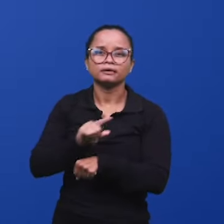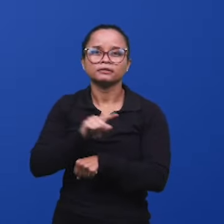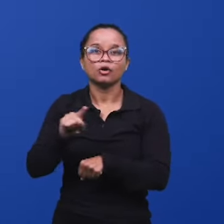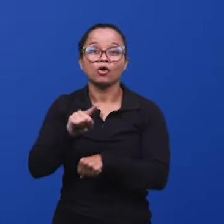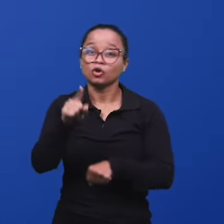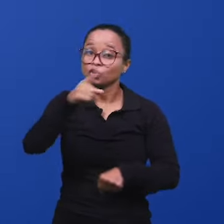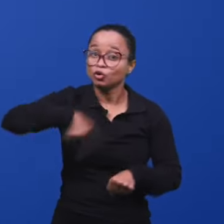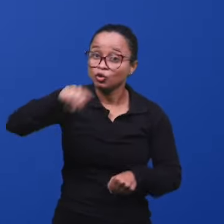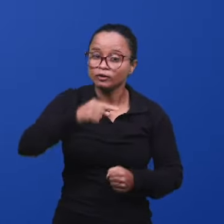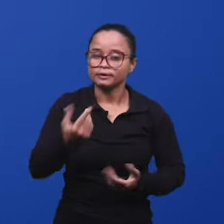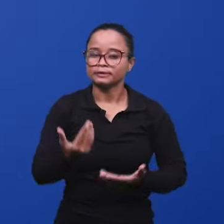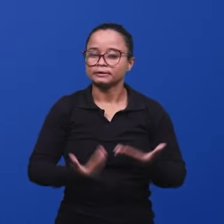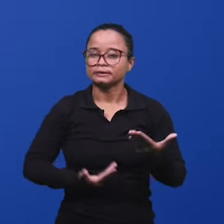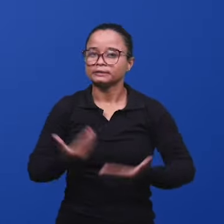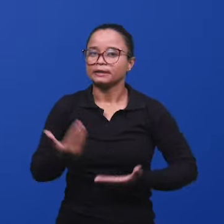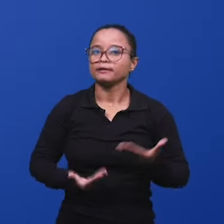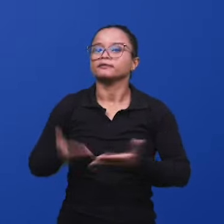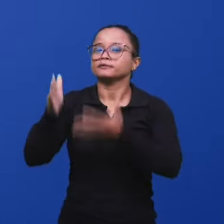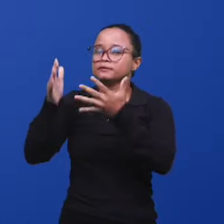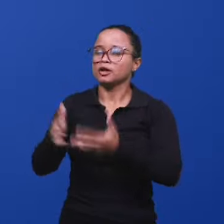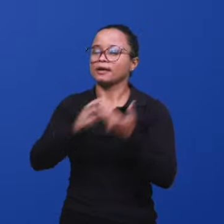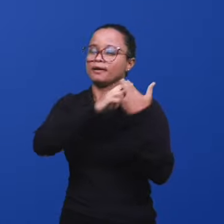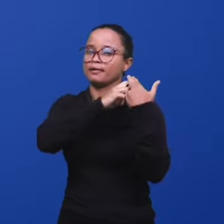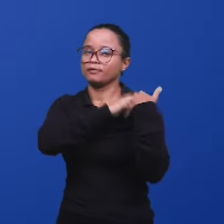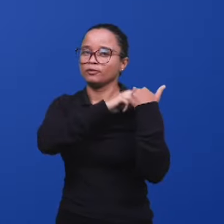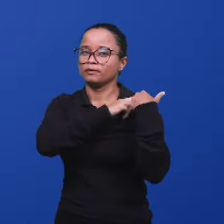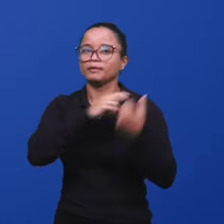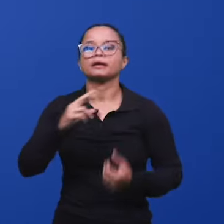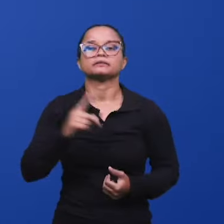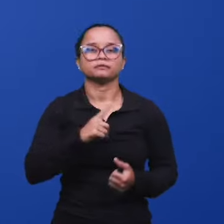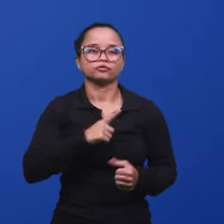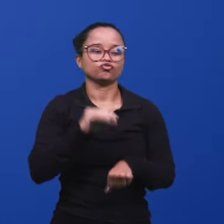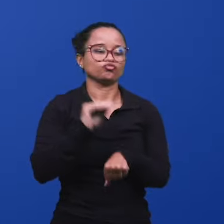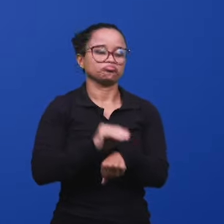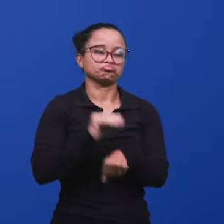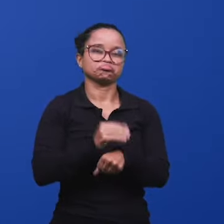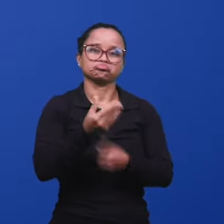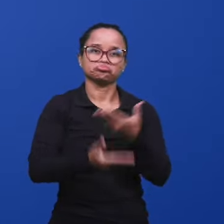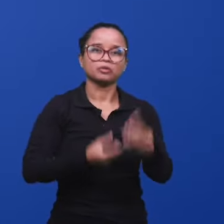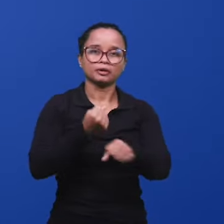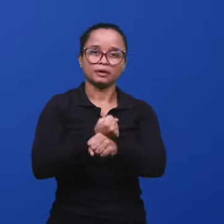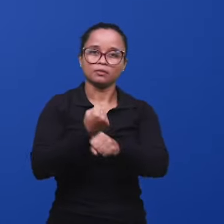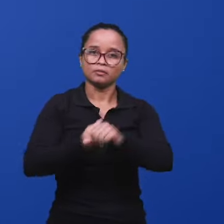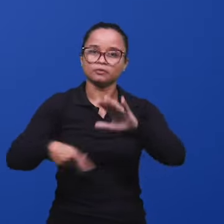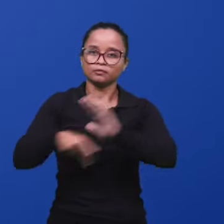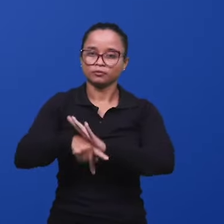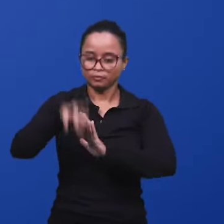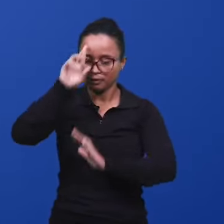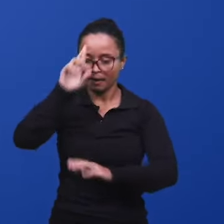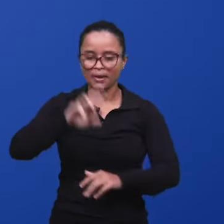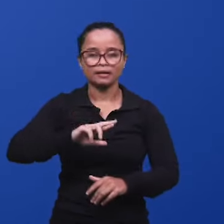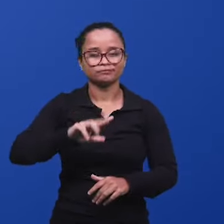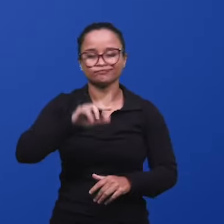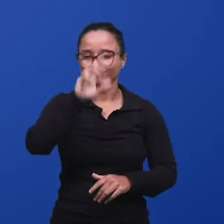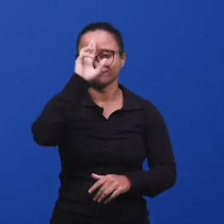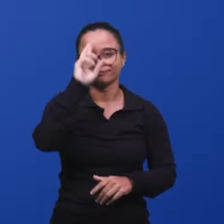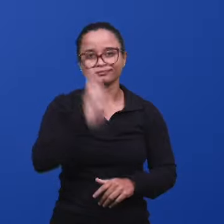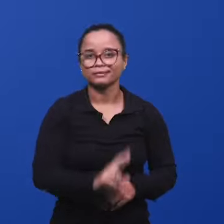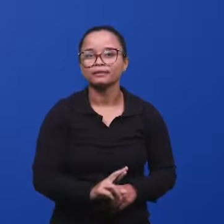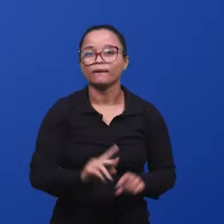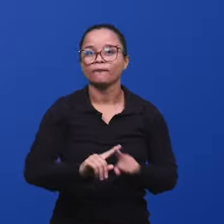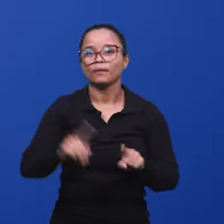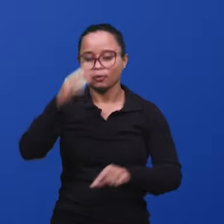nós como servos fiéis temos a responsabilidade de cuidar da obra do senhor, mas não é pela nossa razão,